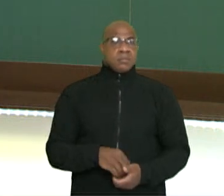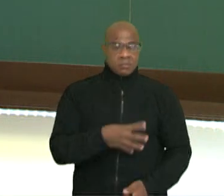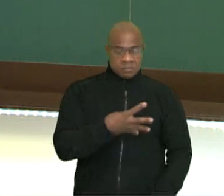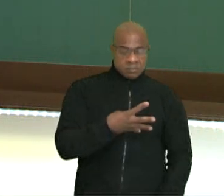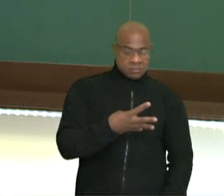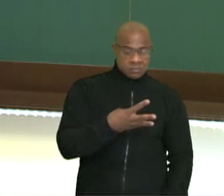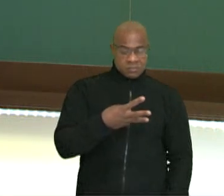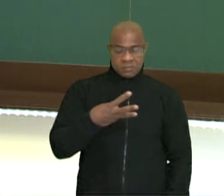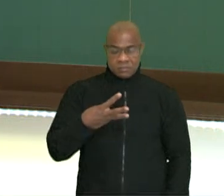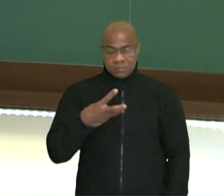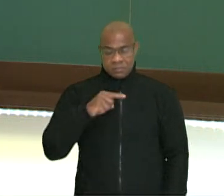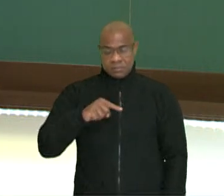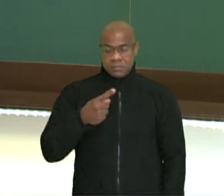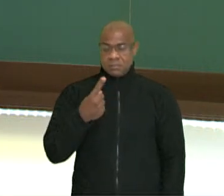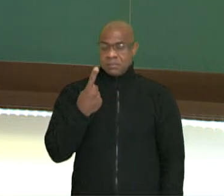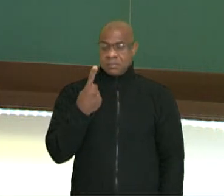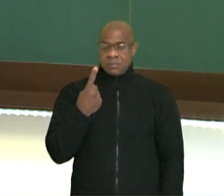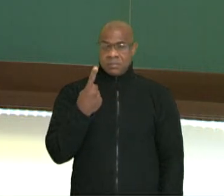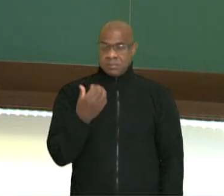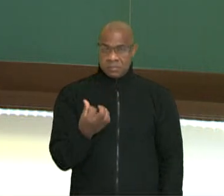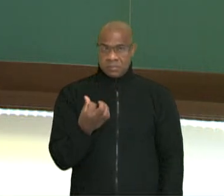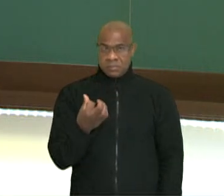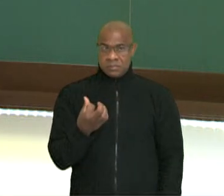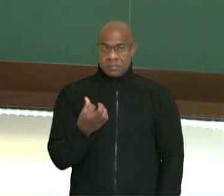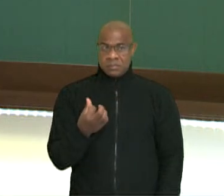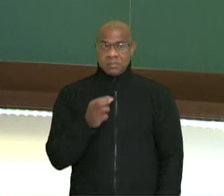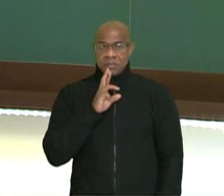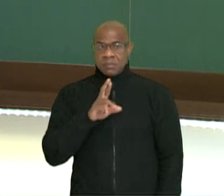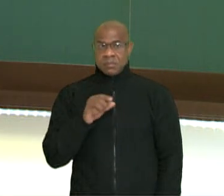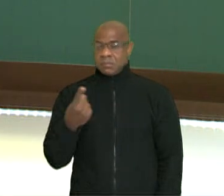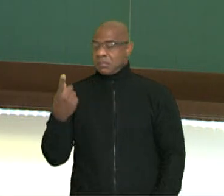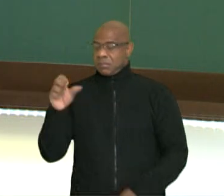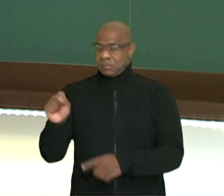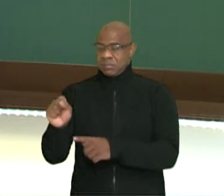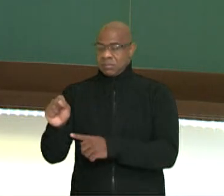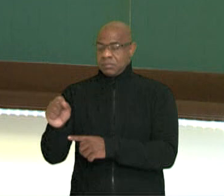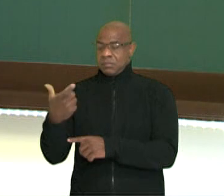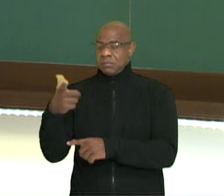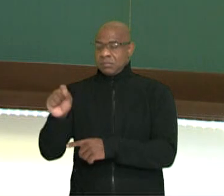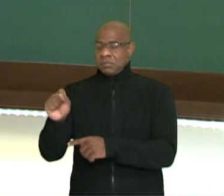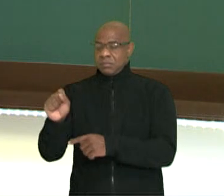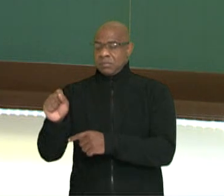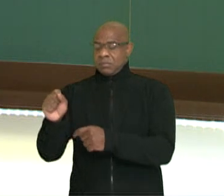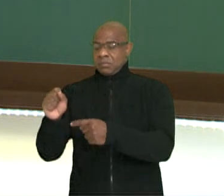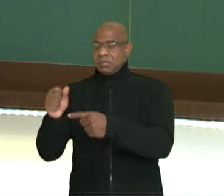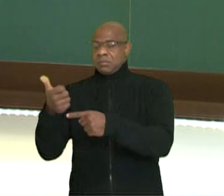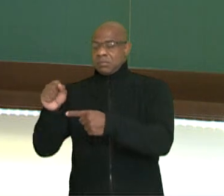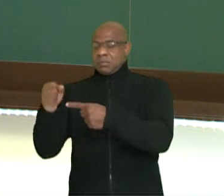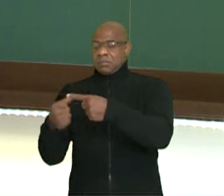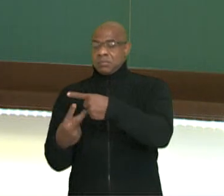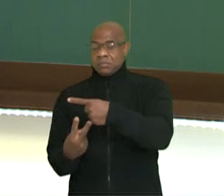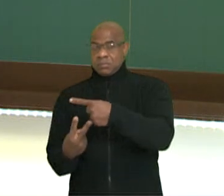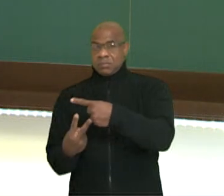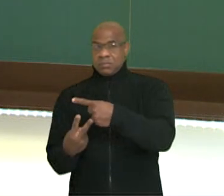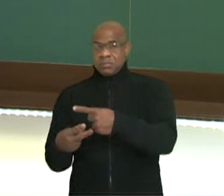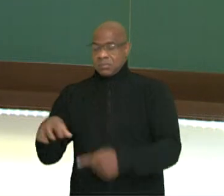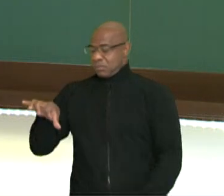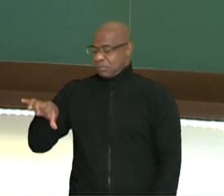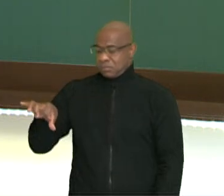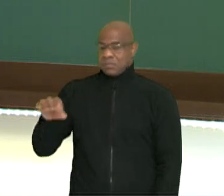16 dá 18. 18 por 2, 9. Ok? Encontramos as duas respostas.